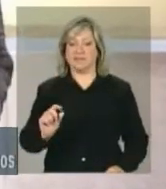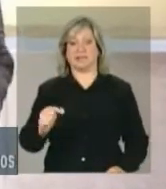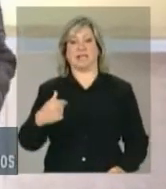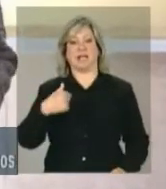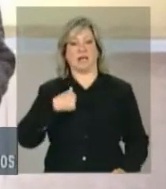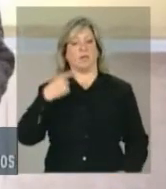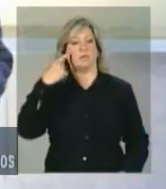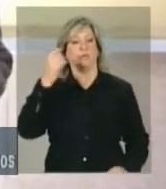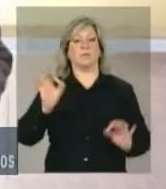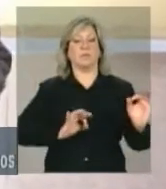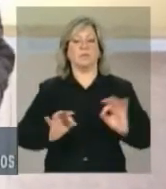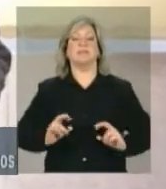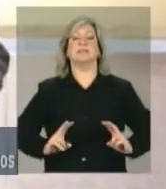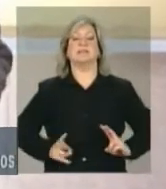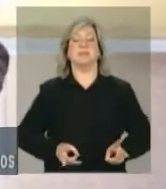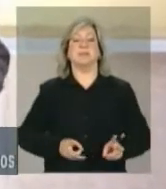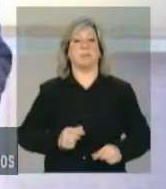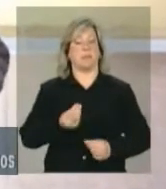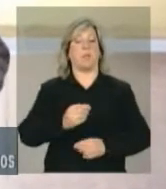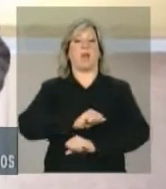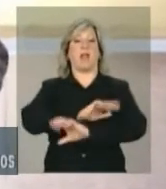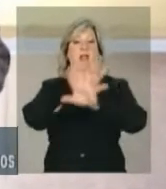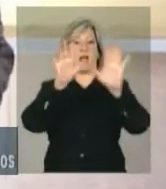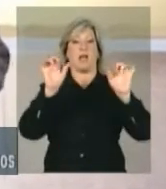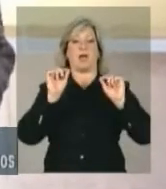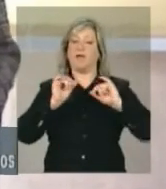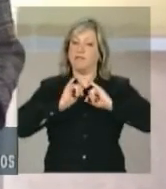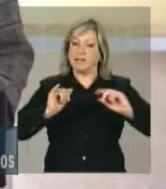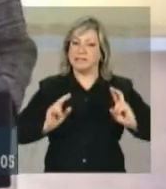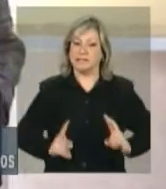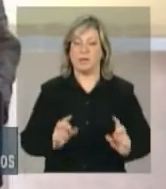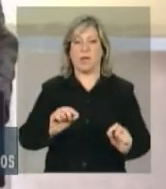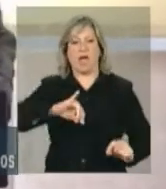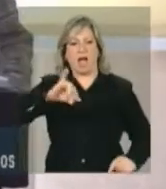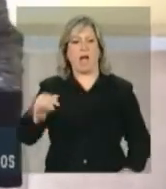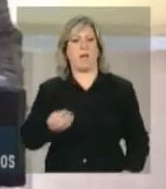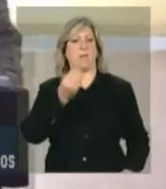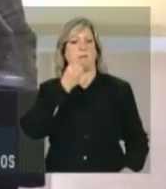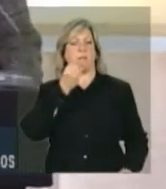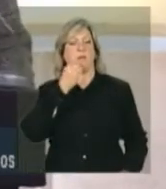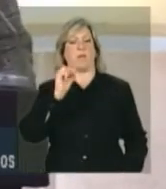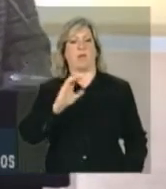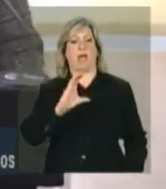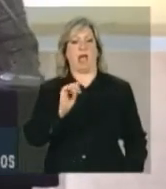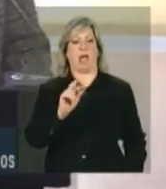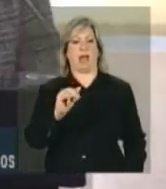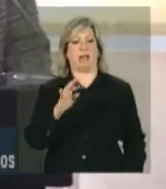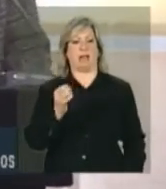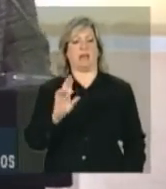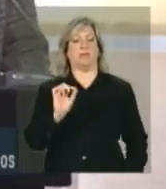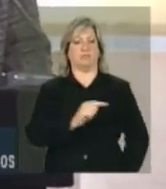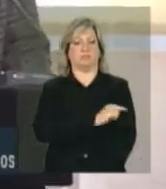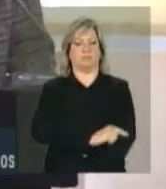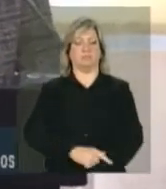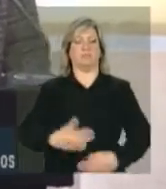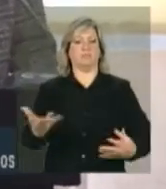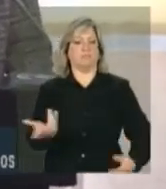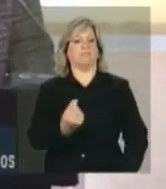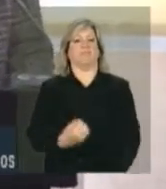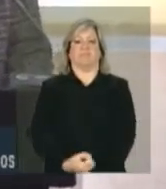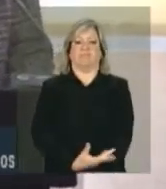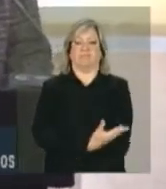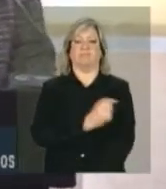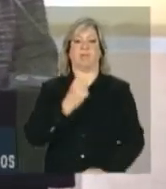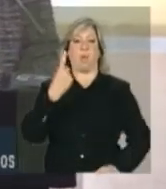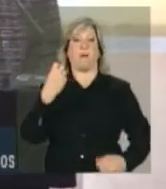orientação sempre foi muito clara, a de aproveitar o caráter inegavelmente emotivo de uma